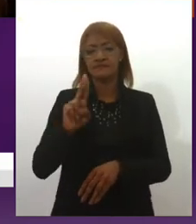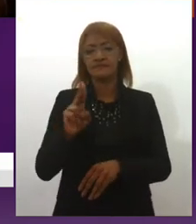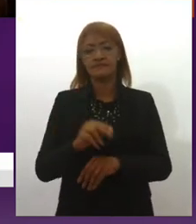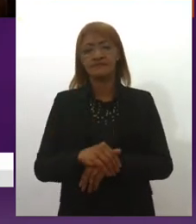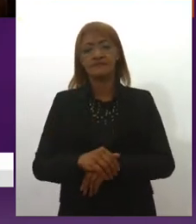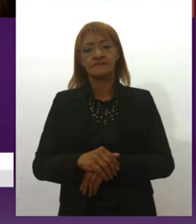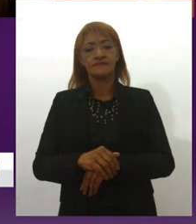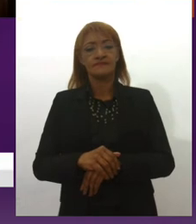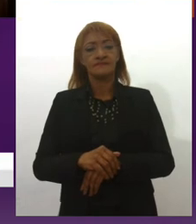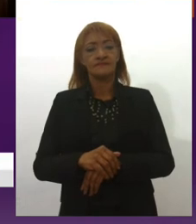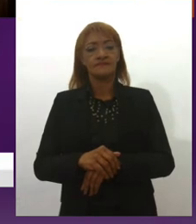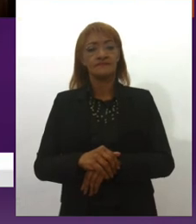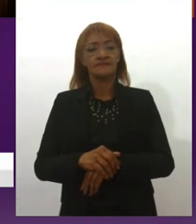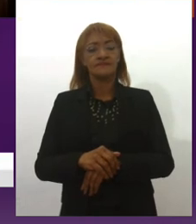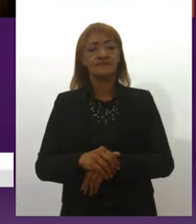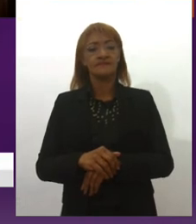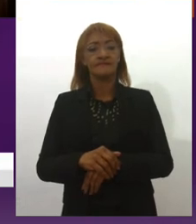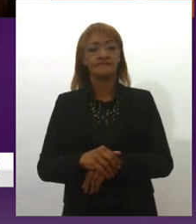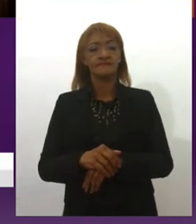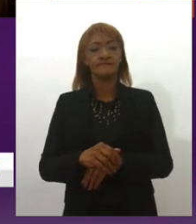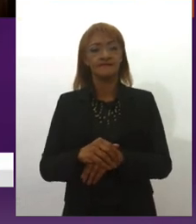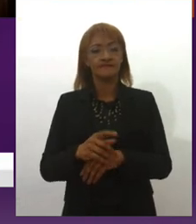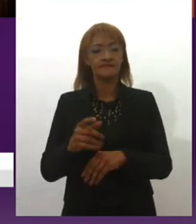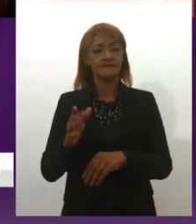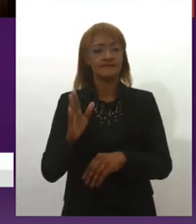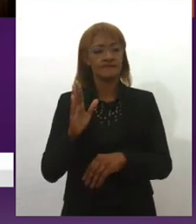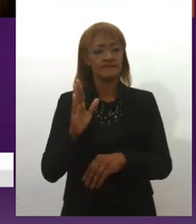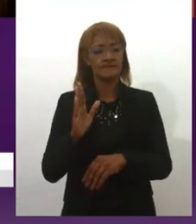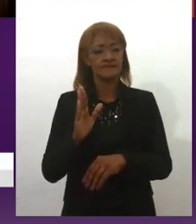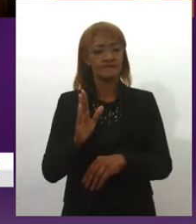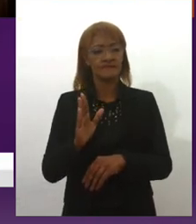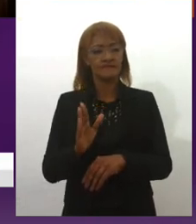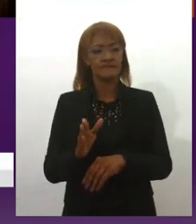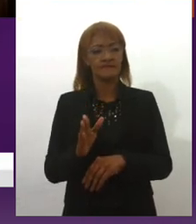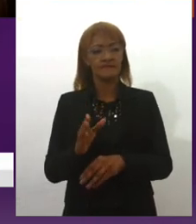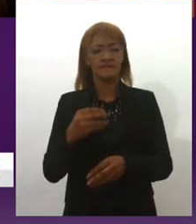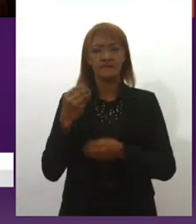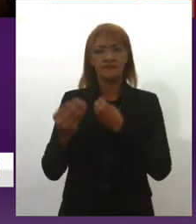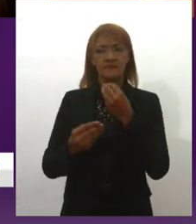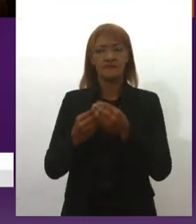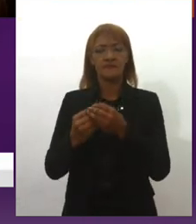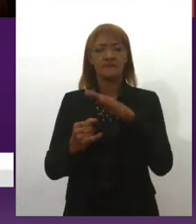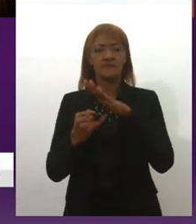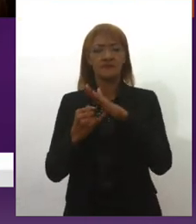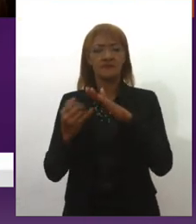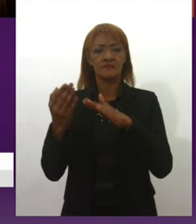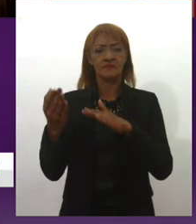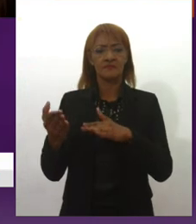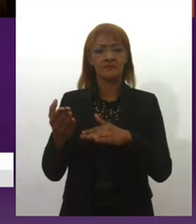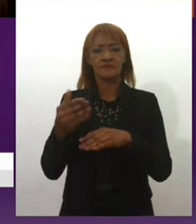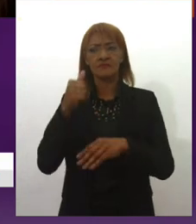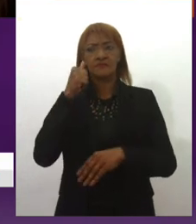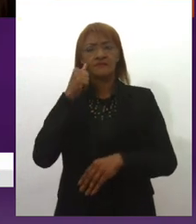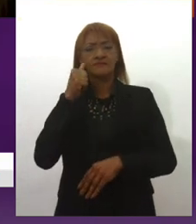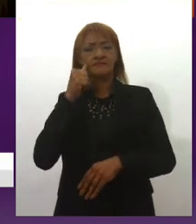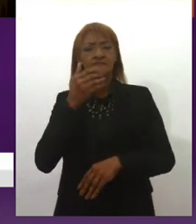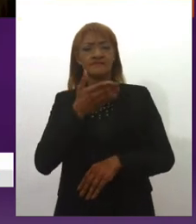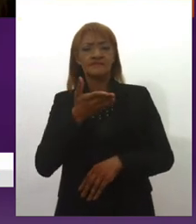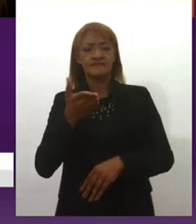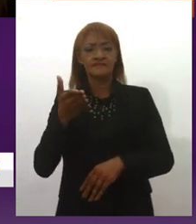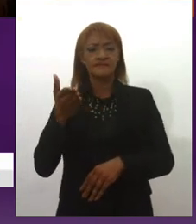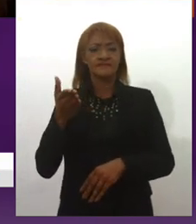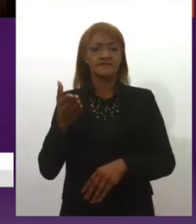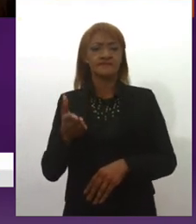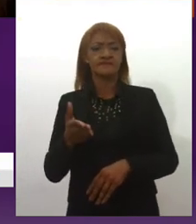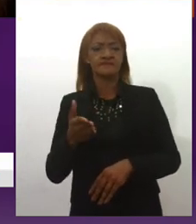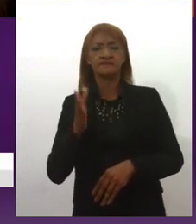quando eu trago também dados que essas mulheres, elas não estão em cargo de chefia, pô, o instituto que eu estou, tem essas mulheres, essas mulheres fundaram